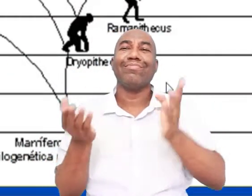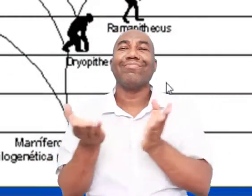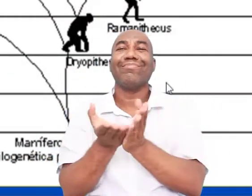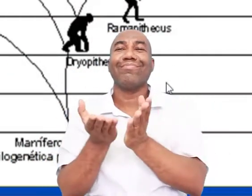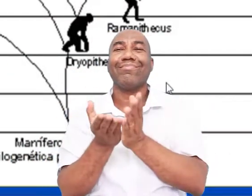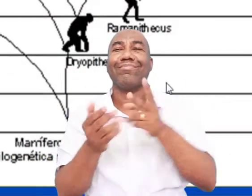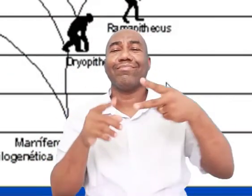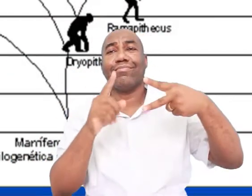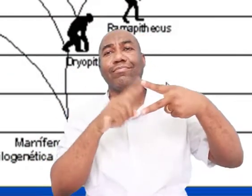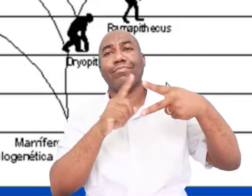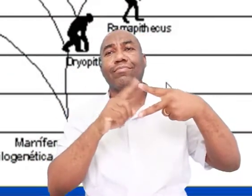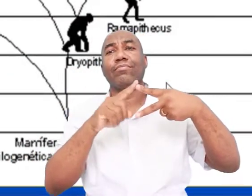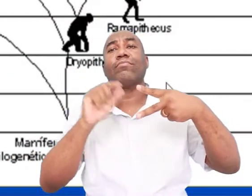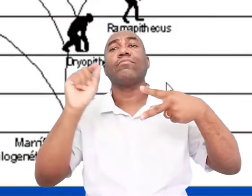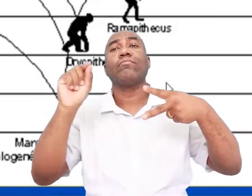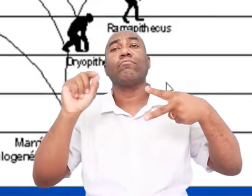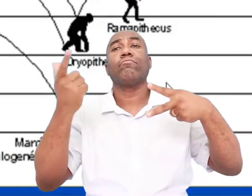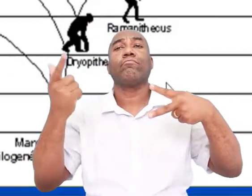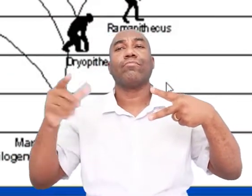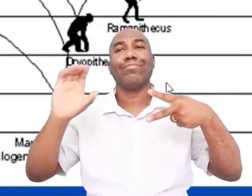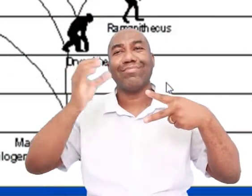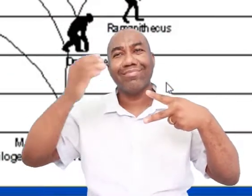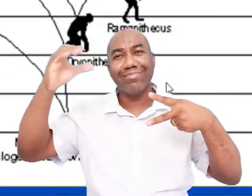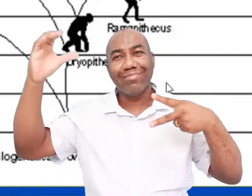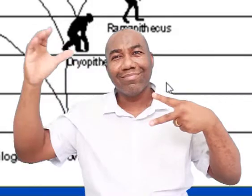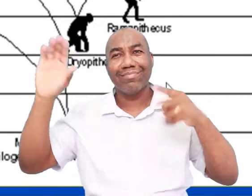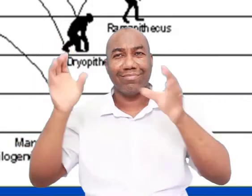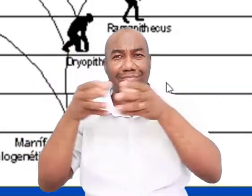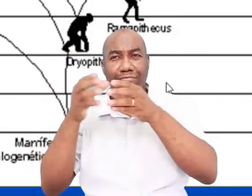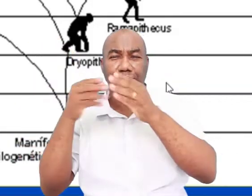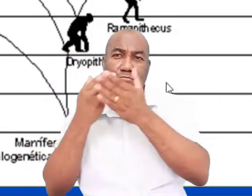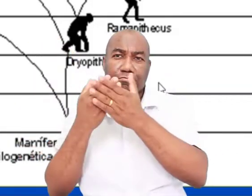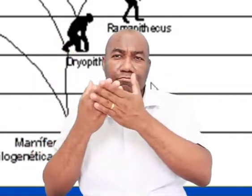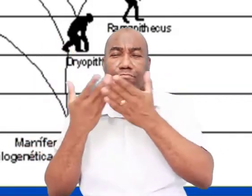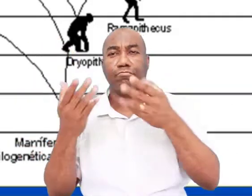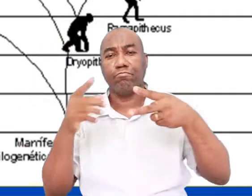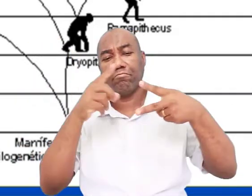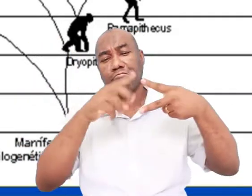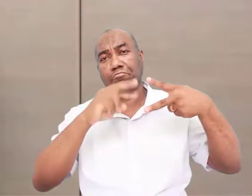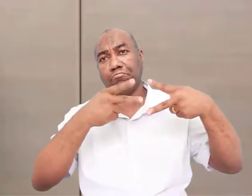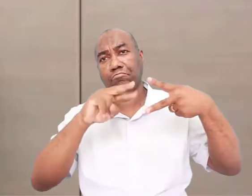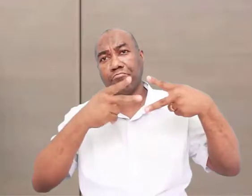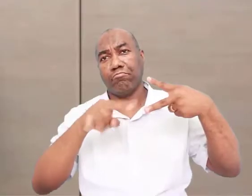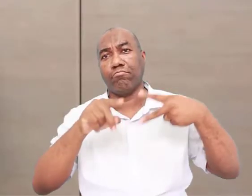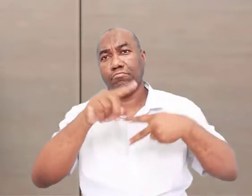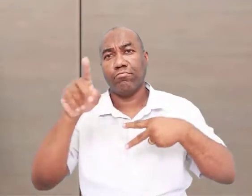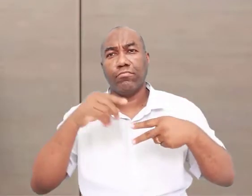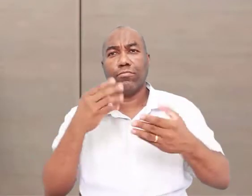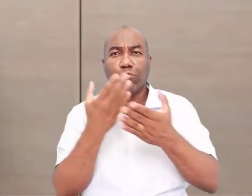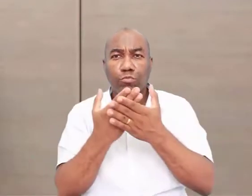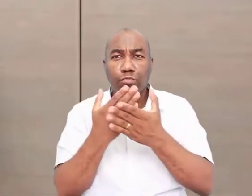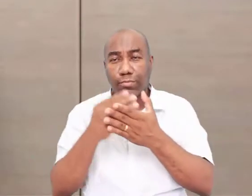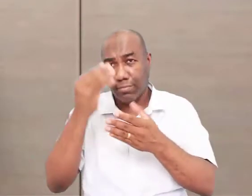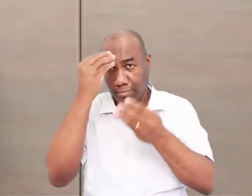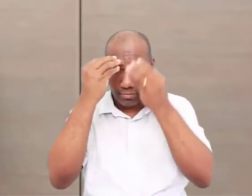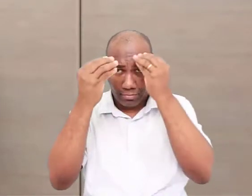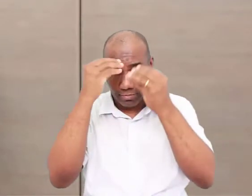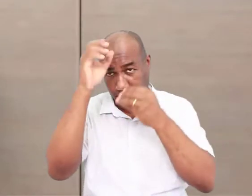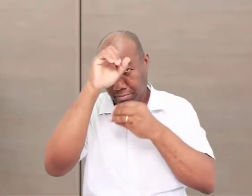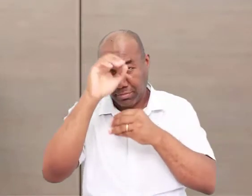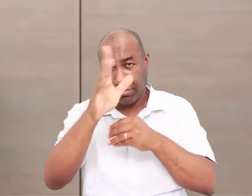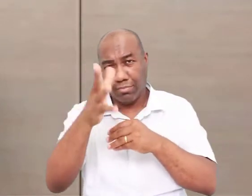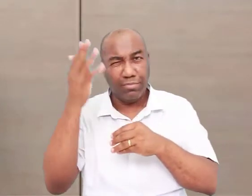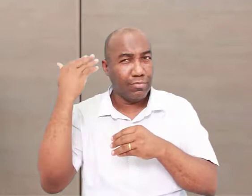uma teoria científica, que a gente chama de teoria da evolução. E que vocês todos já estudaram, que é a teoria de Charles Darwin.